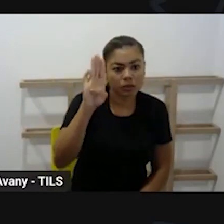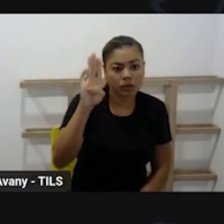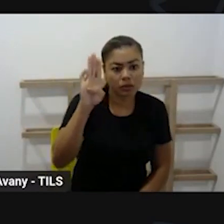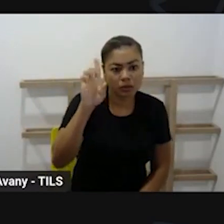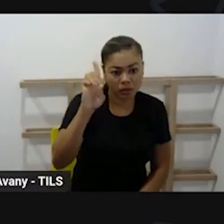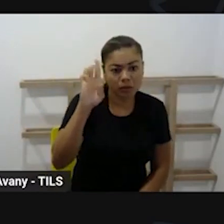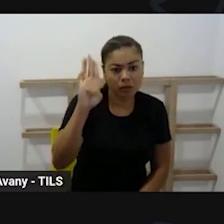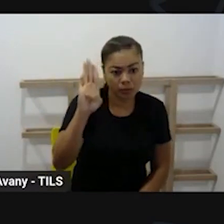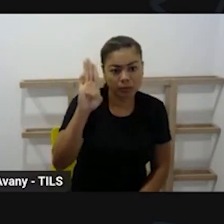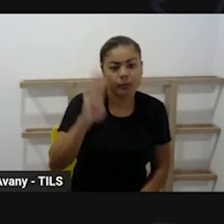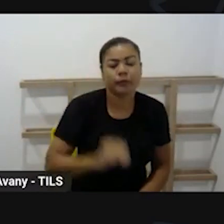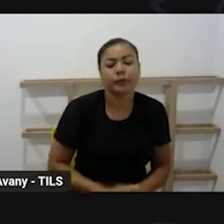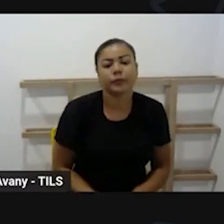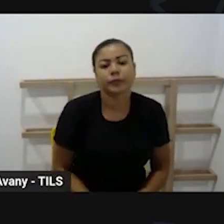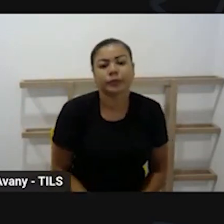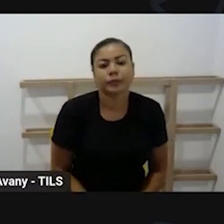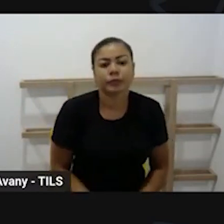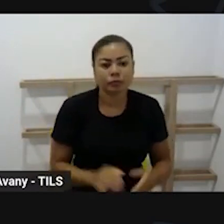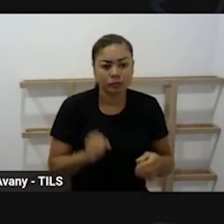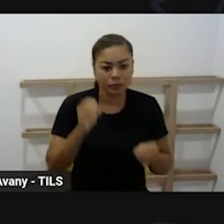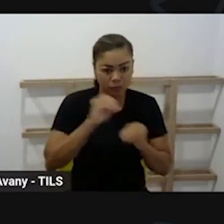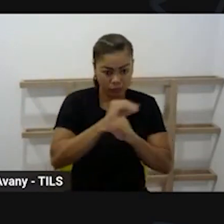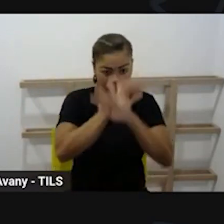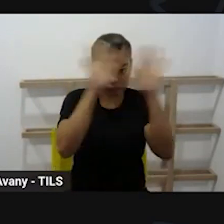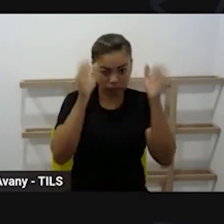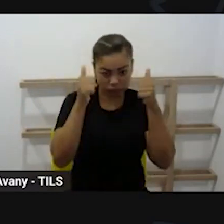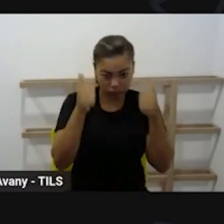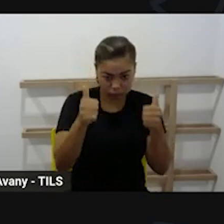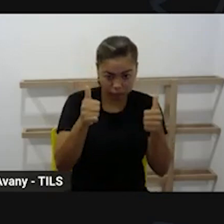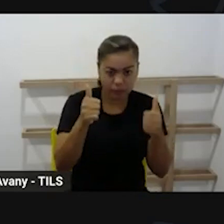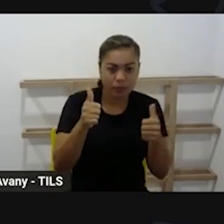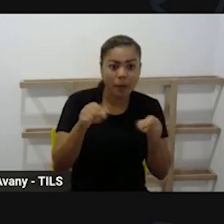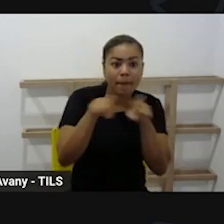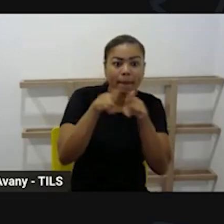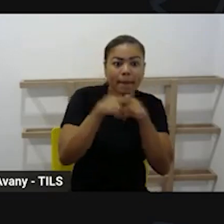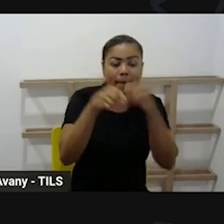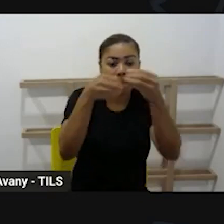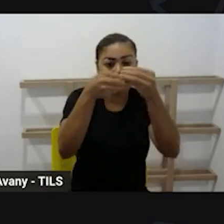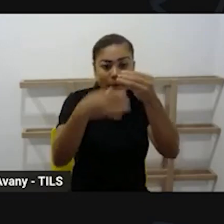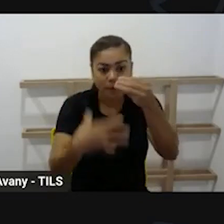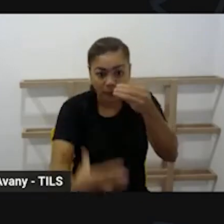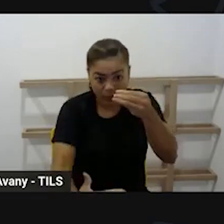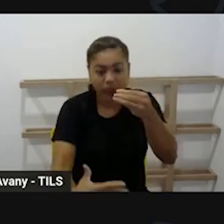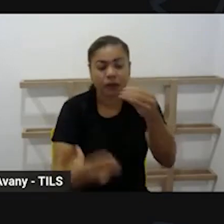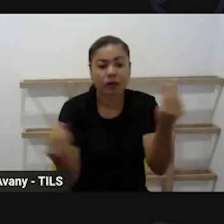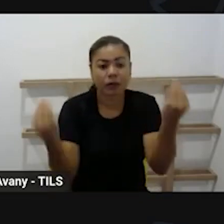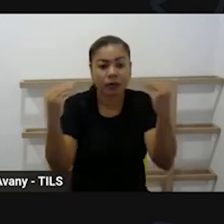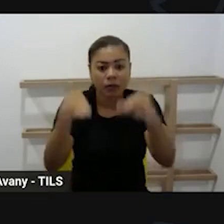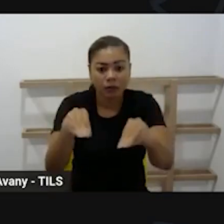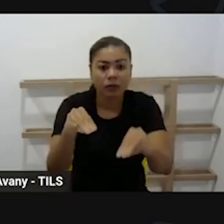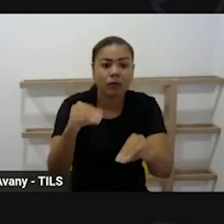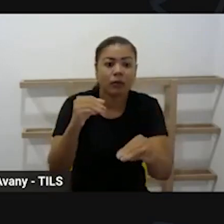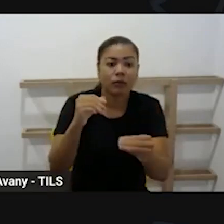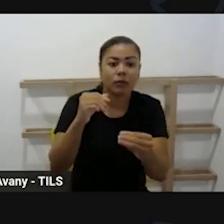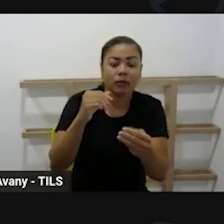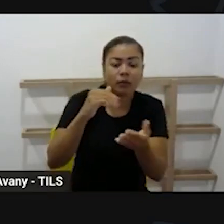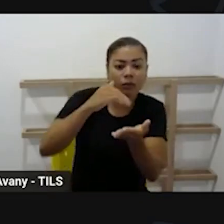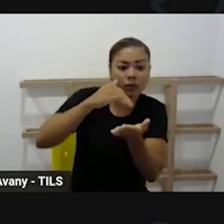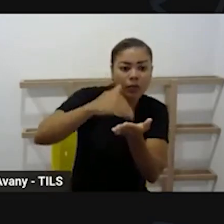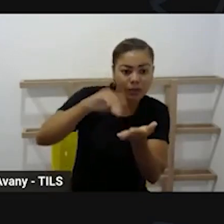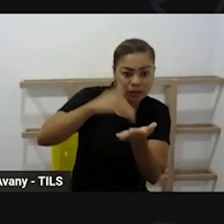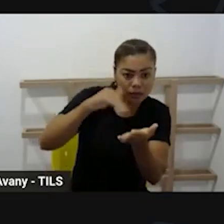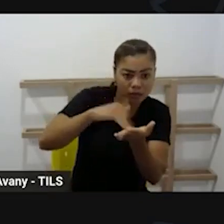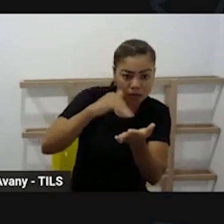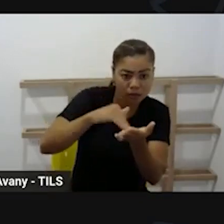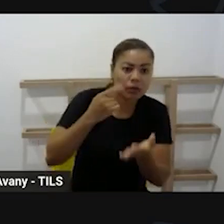pronto tem um esclarecimento da nossa secretária na Cipain aí no chat gente tem um esclarecimento da nossa secretária falando com vocês aí